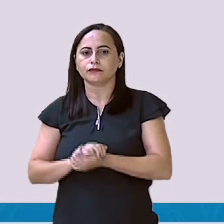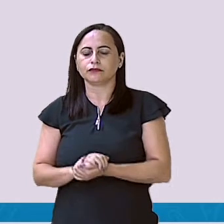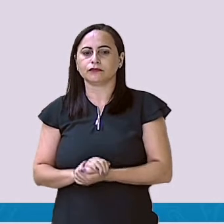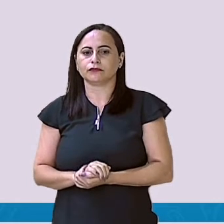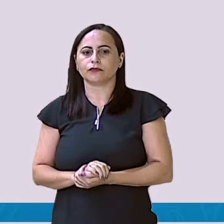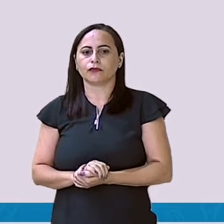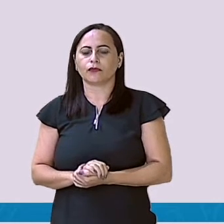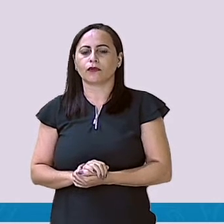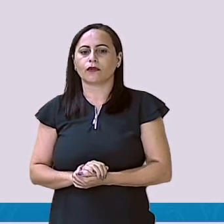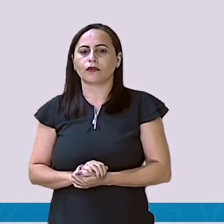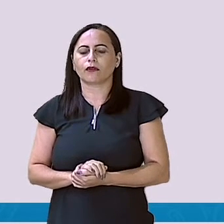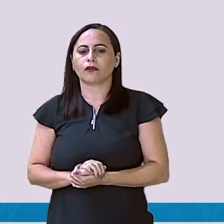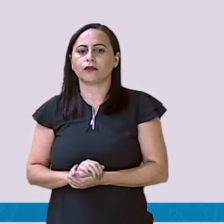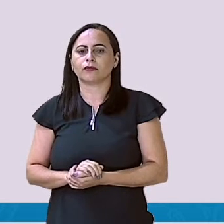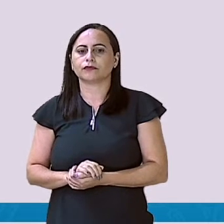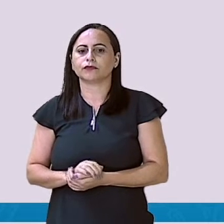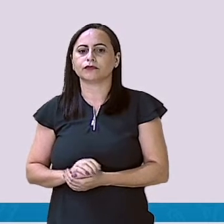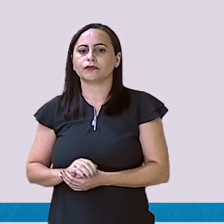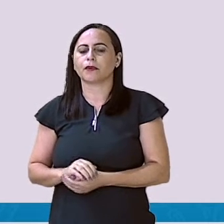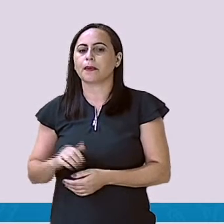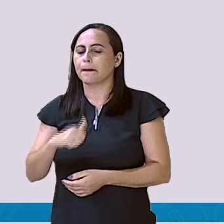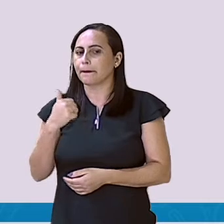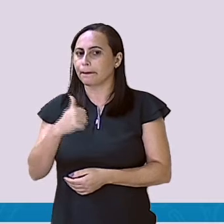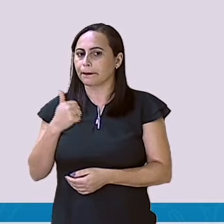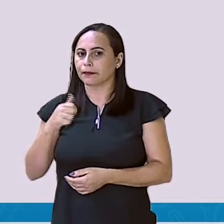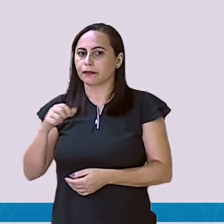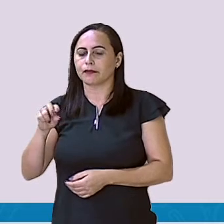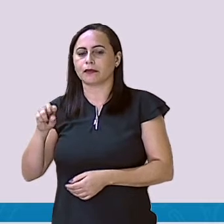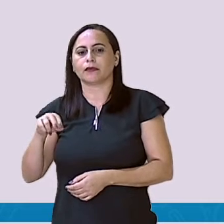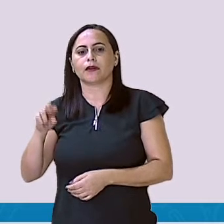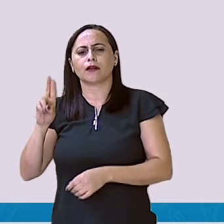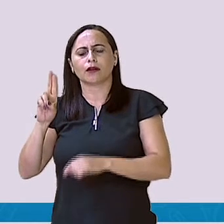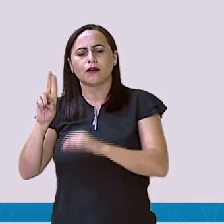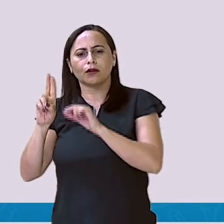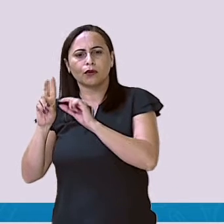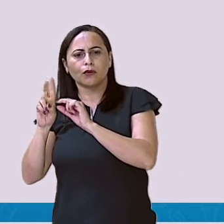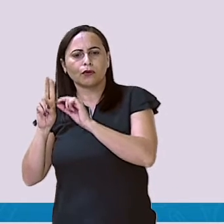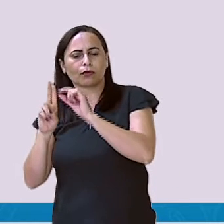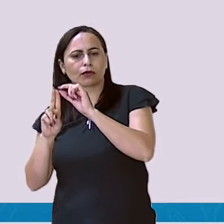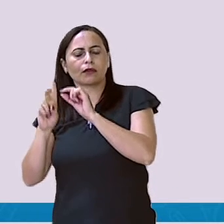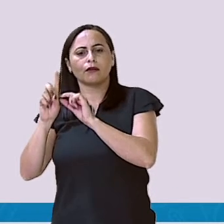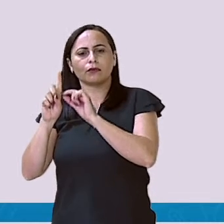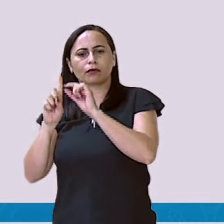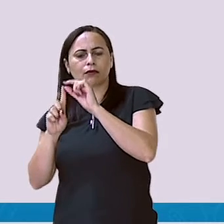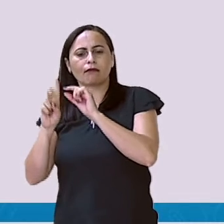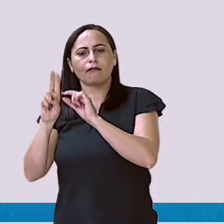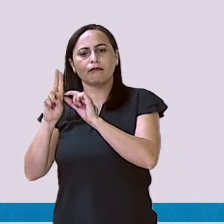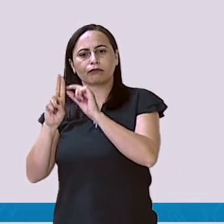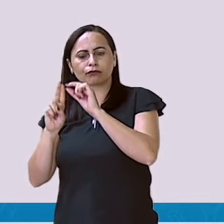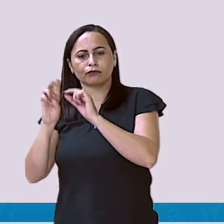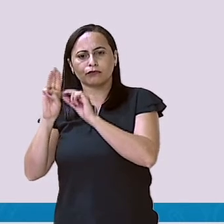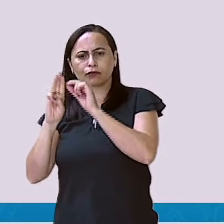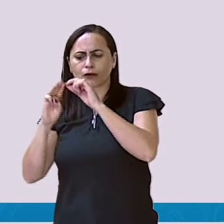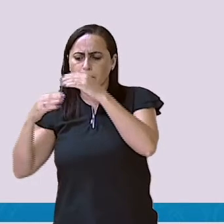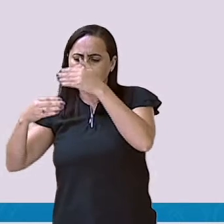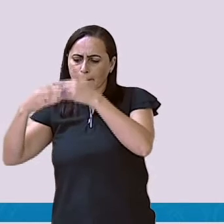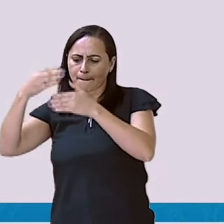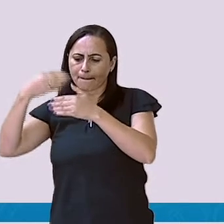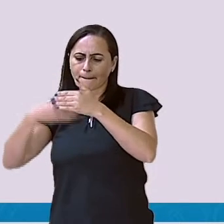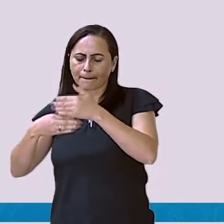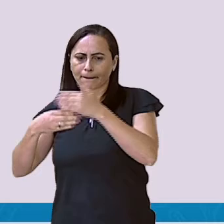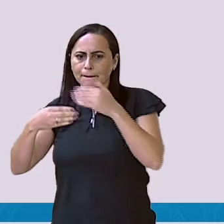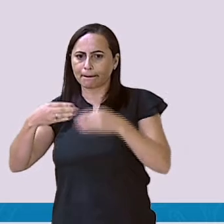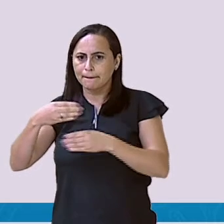Colocando a unidade debaixo da unidade, dezena debaixo da dezena e